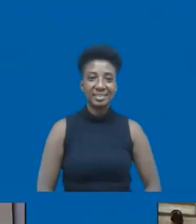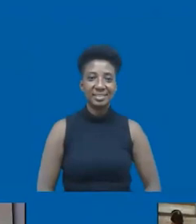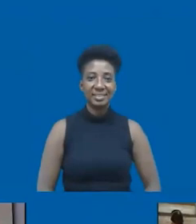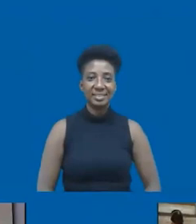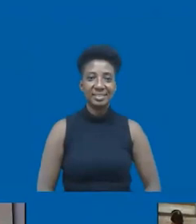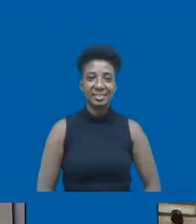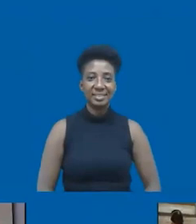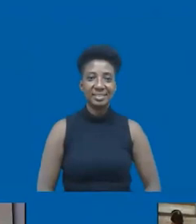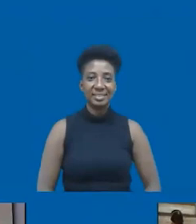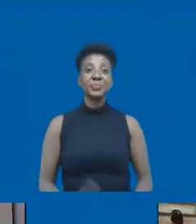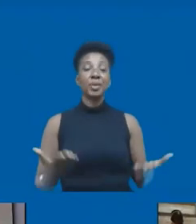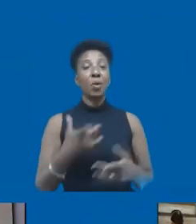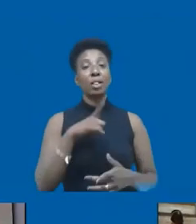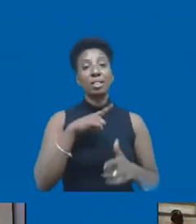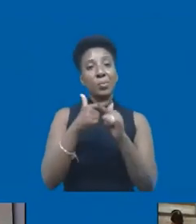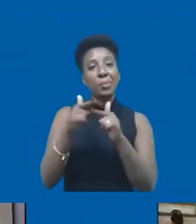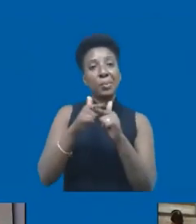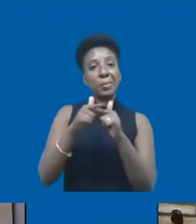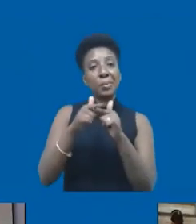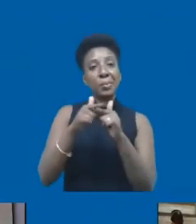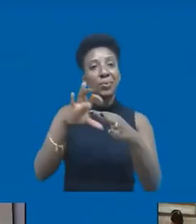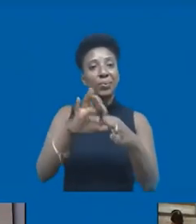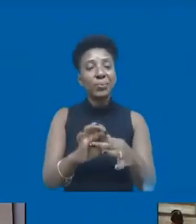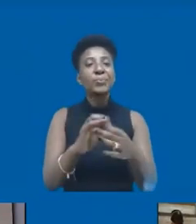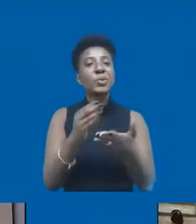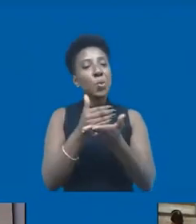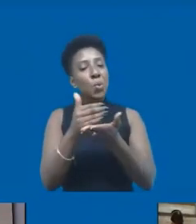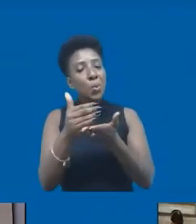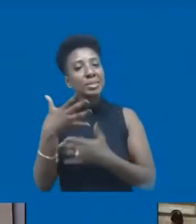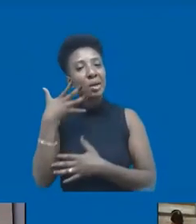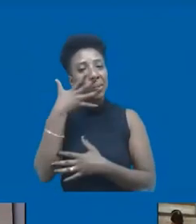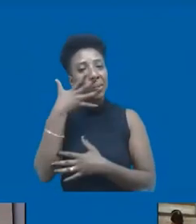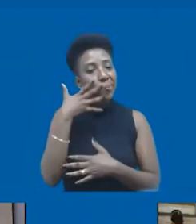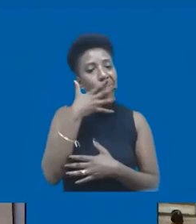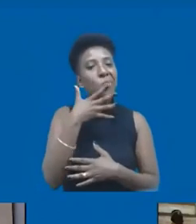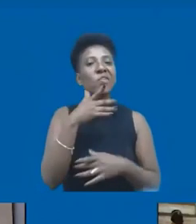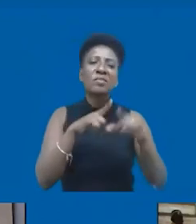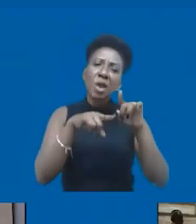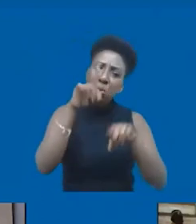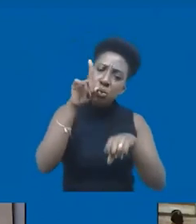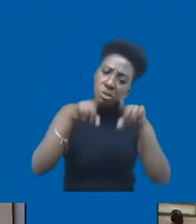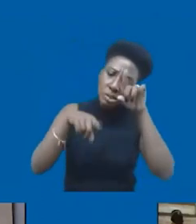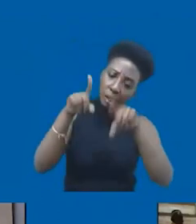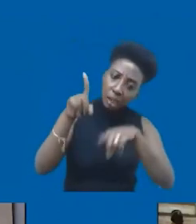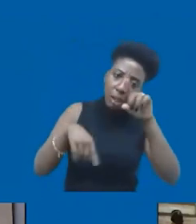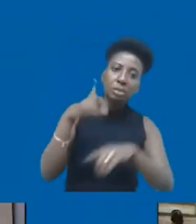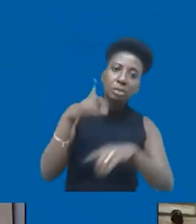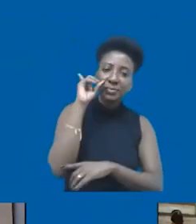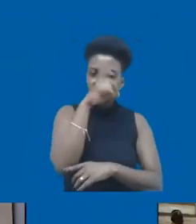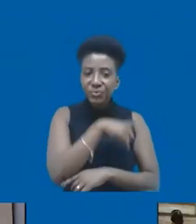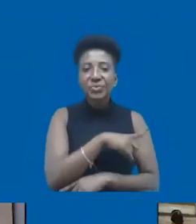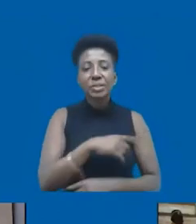Bom, pessoal... Fabião retorna a tela. Desde o começo do evento ela estava enfrentando algumas dificuldades, algumas